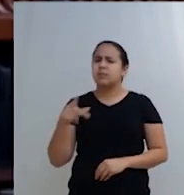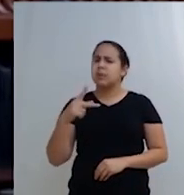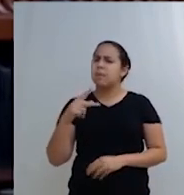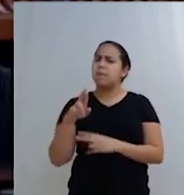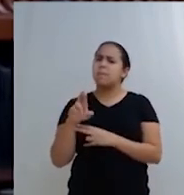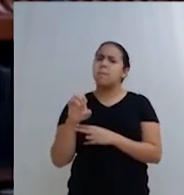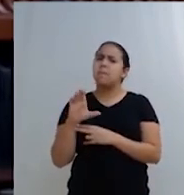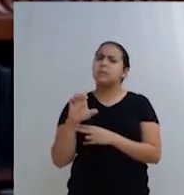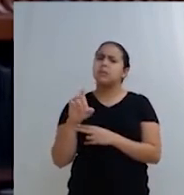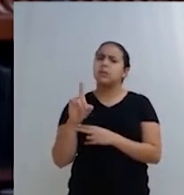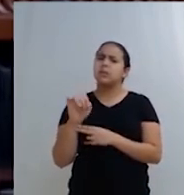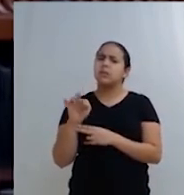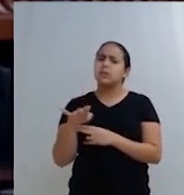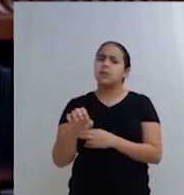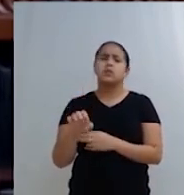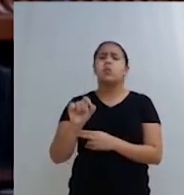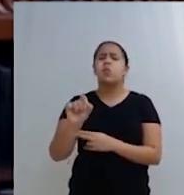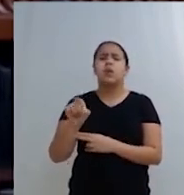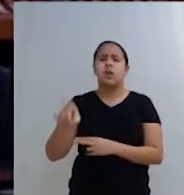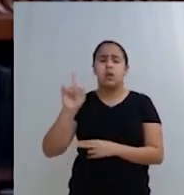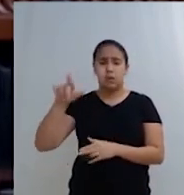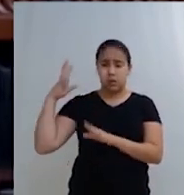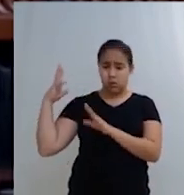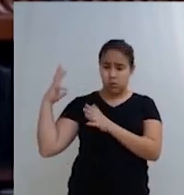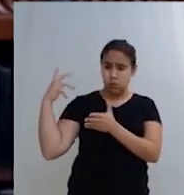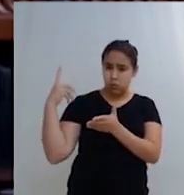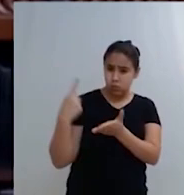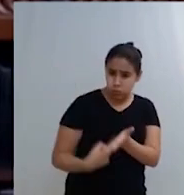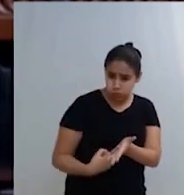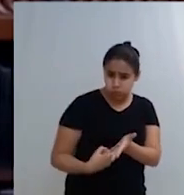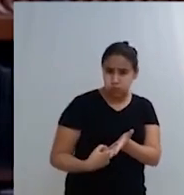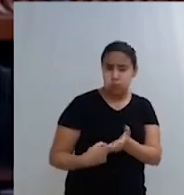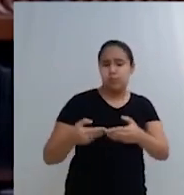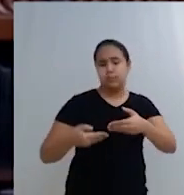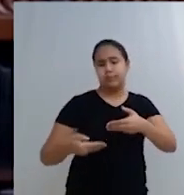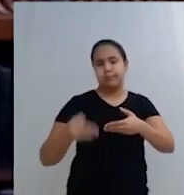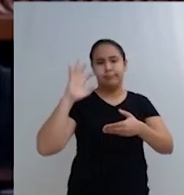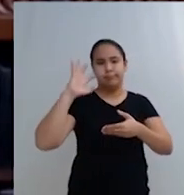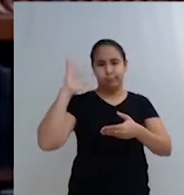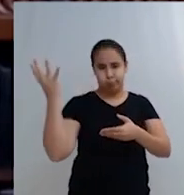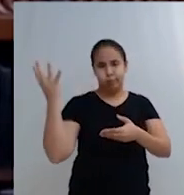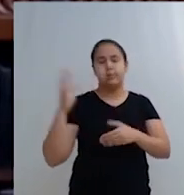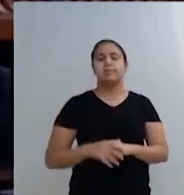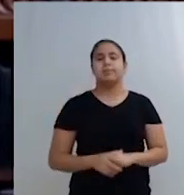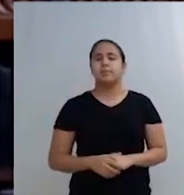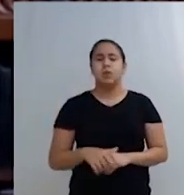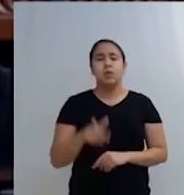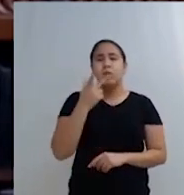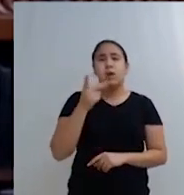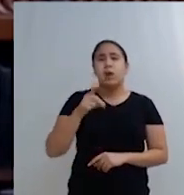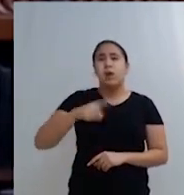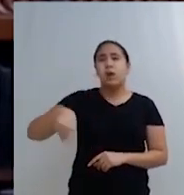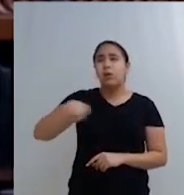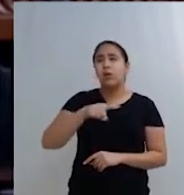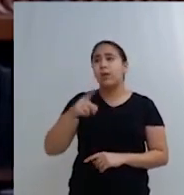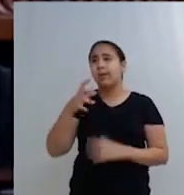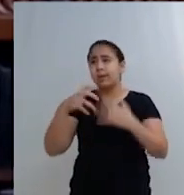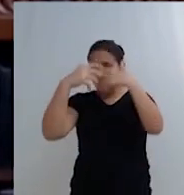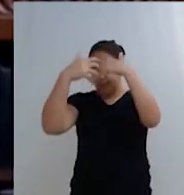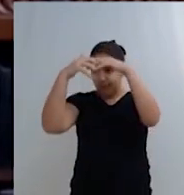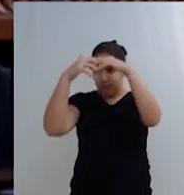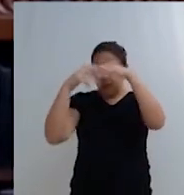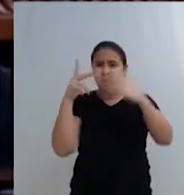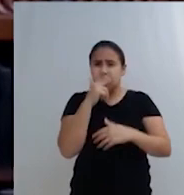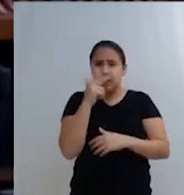o enfrentamento da litigância de massa e visam eles atender não só a racionalização do trabalho, mas de um modo muito especial